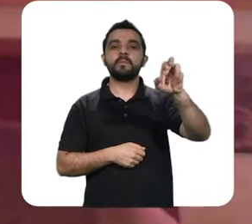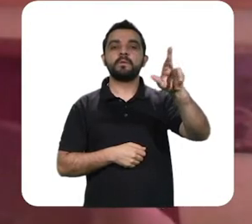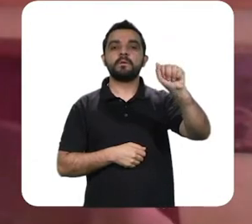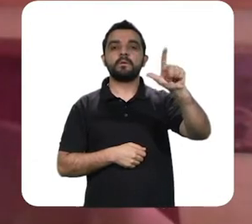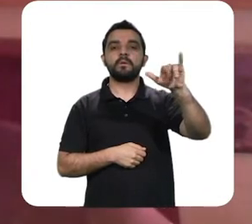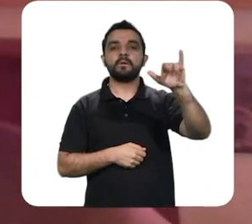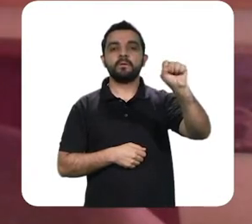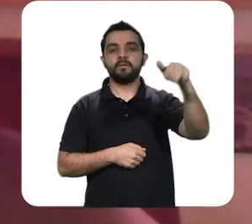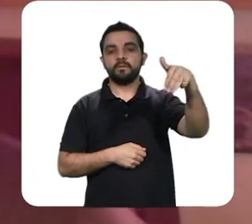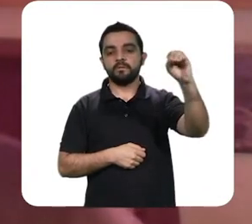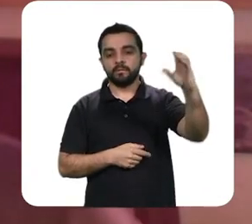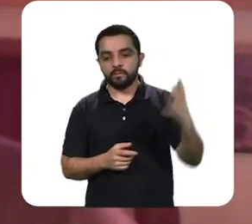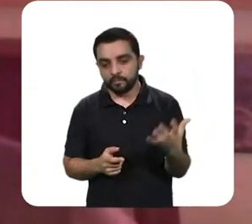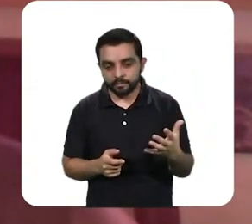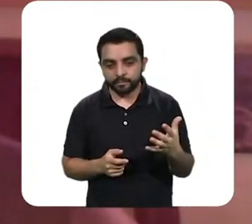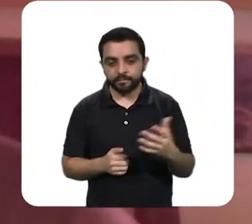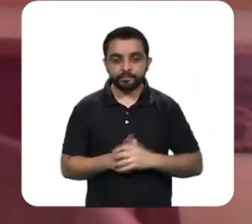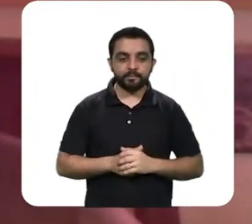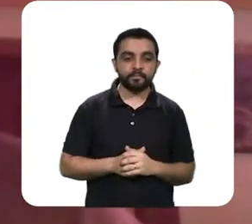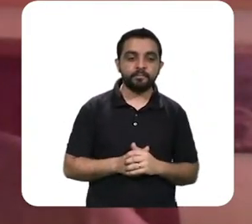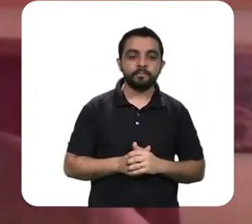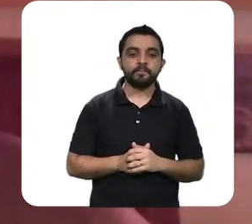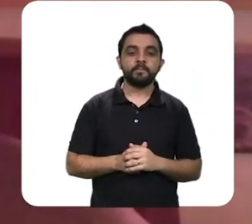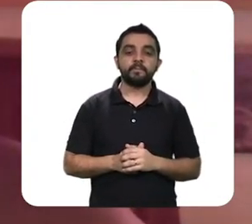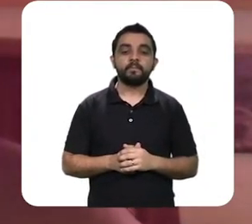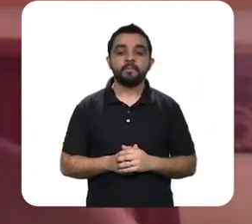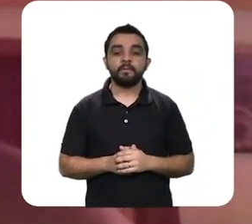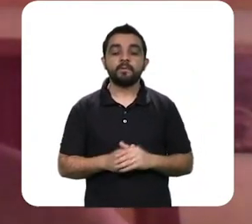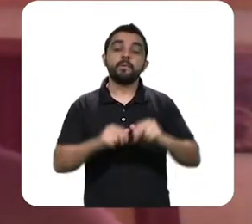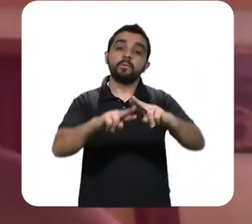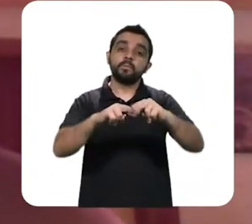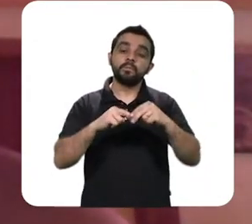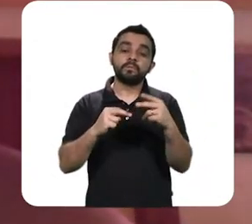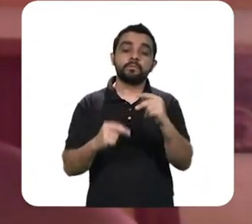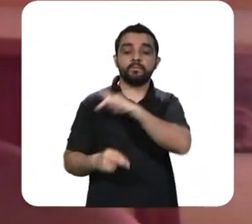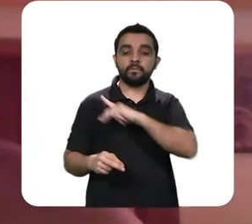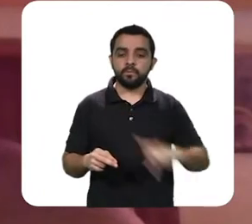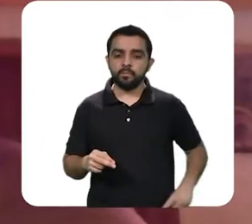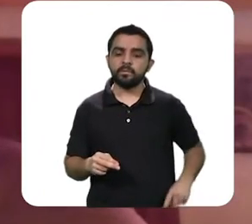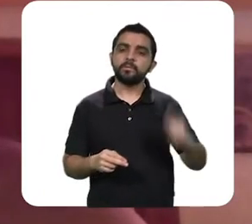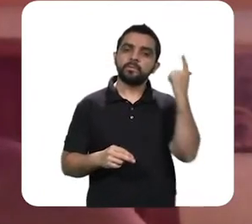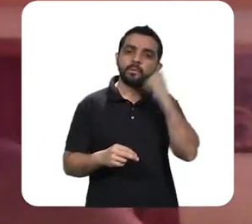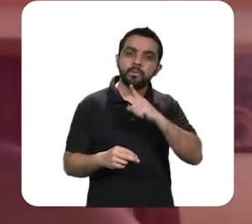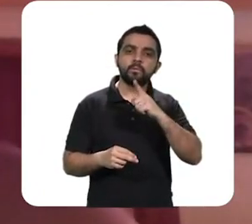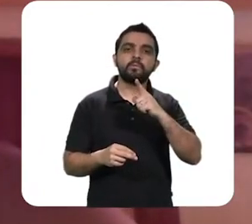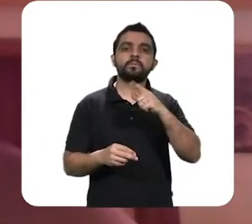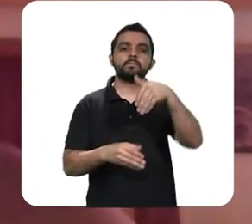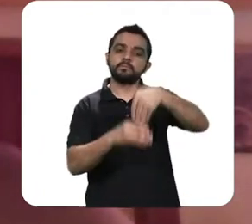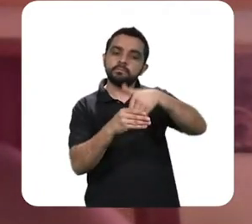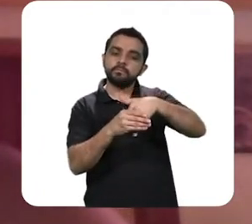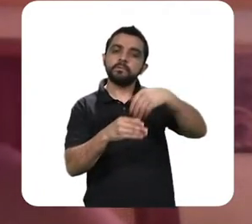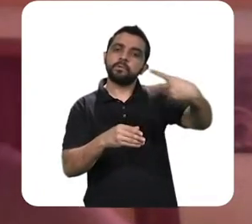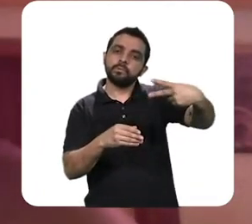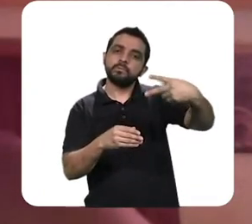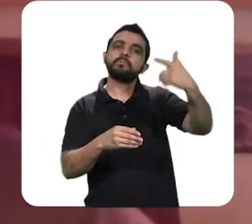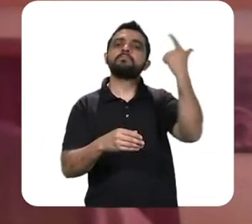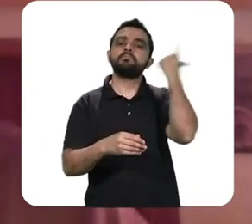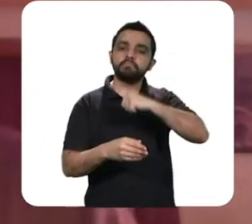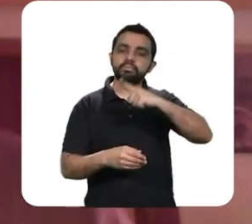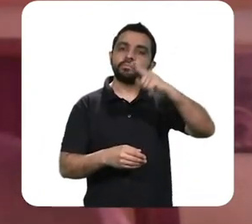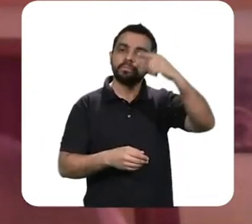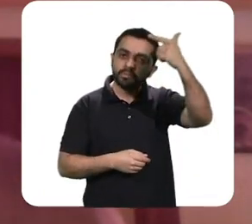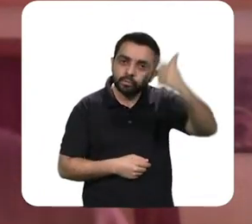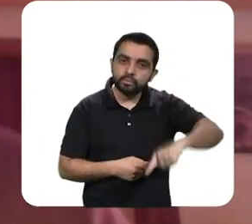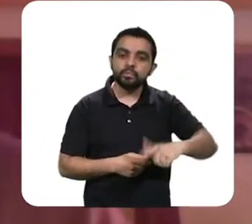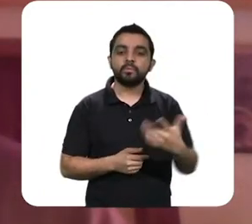com decisões da Suprema Corte americana. O Roosevelt se reelege, ele aproveita para nomear juízes simpáticos à